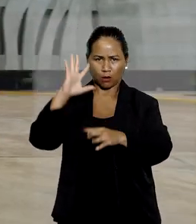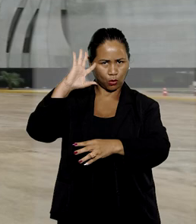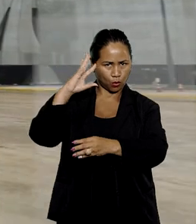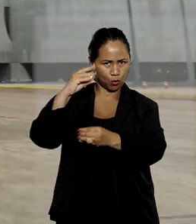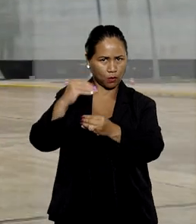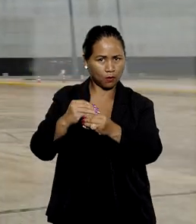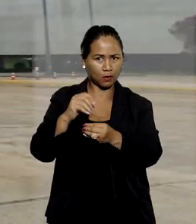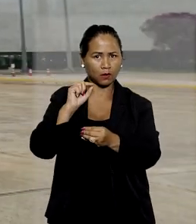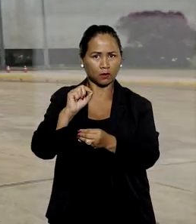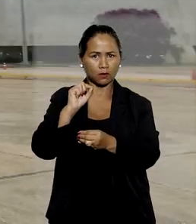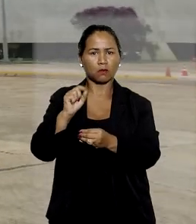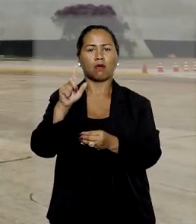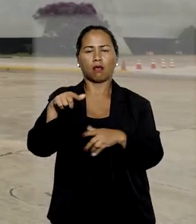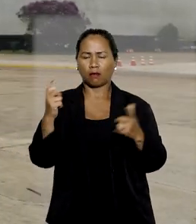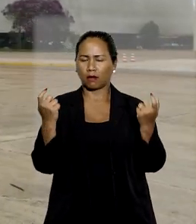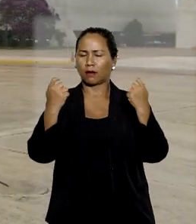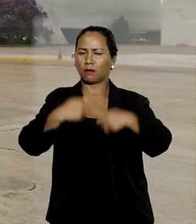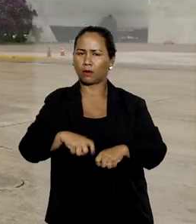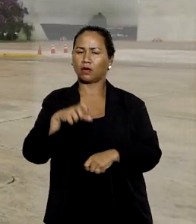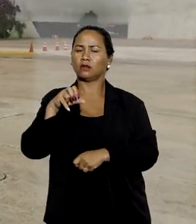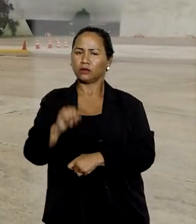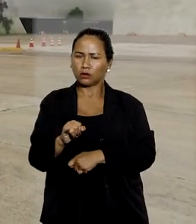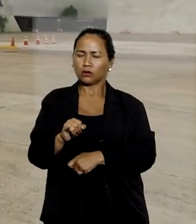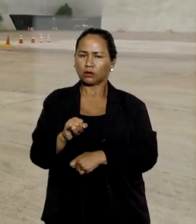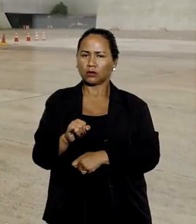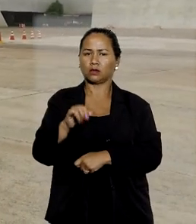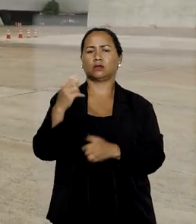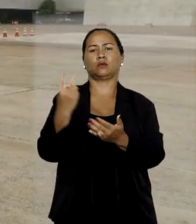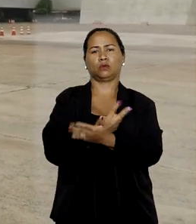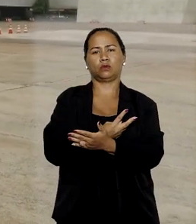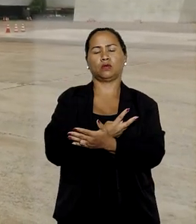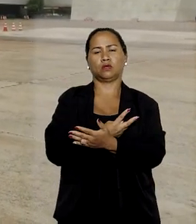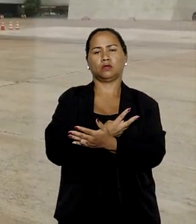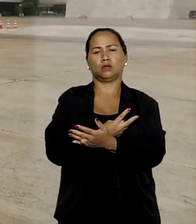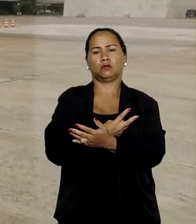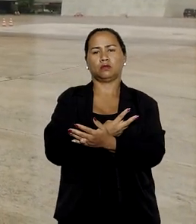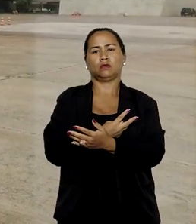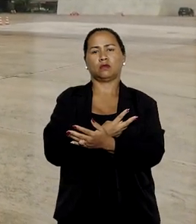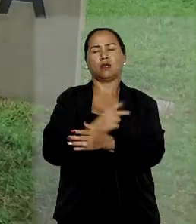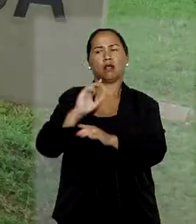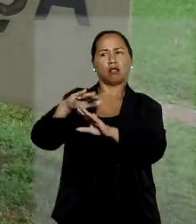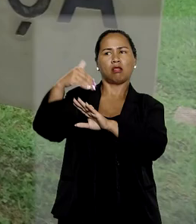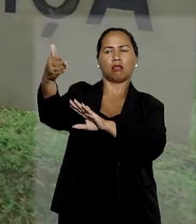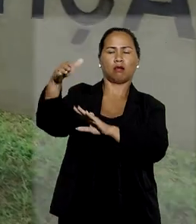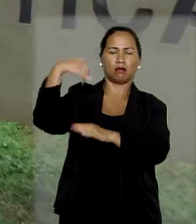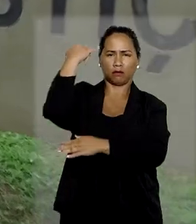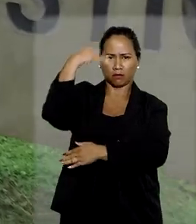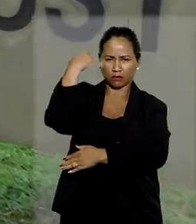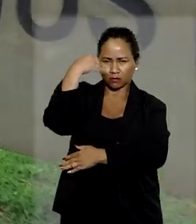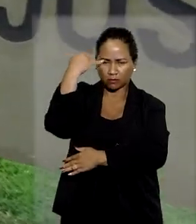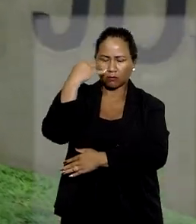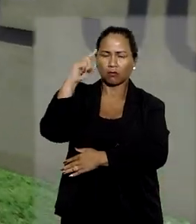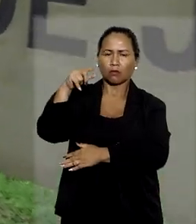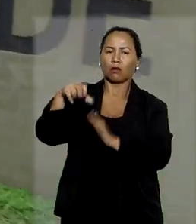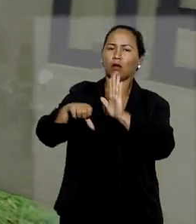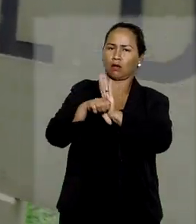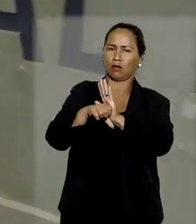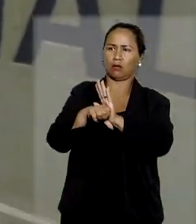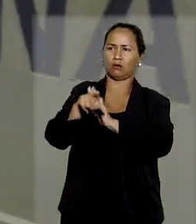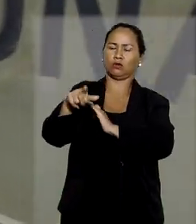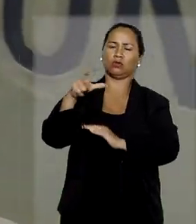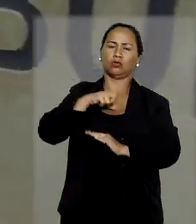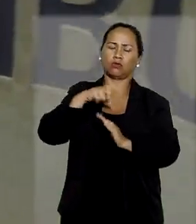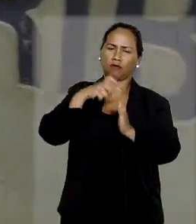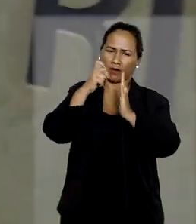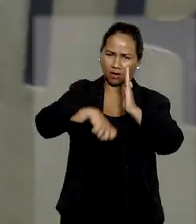aplicação do Instituto só seria possível se a conduta supostamente praticada no exterior, crime em matéria